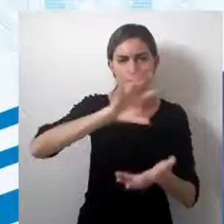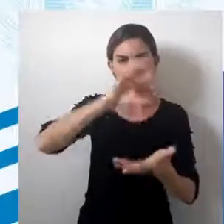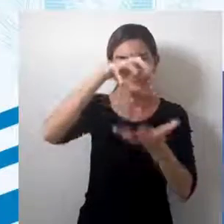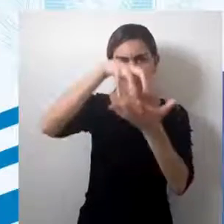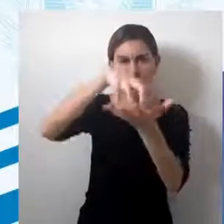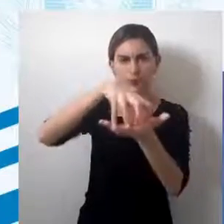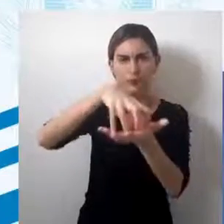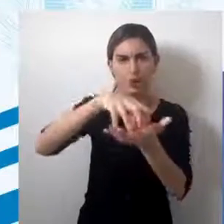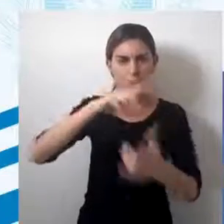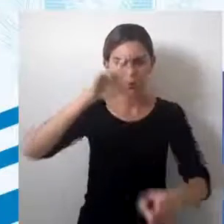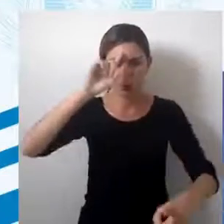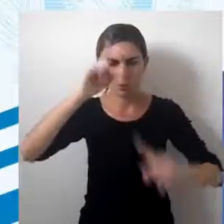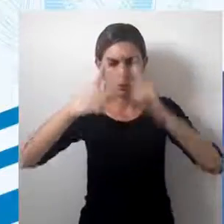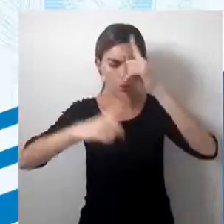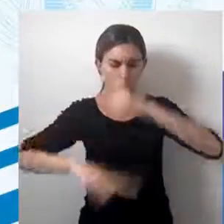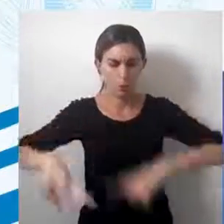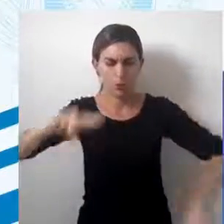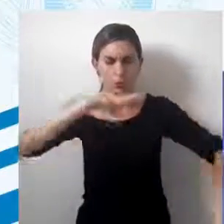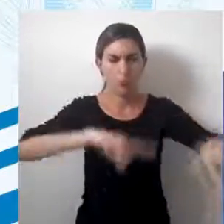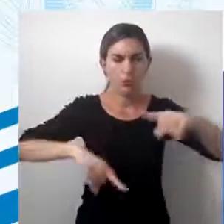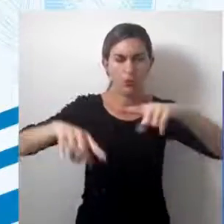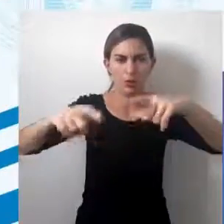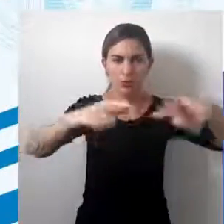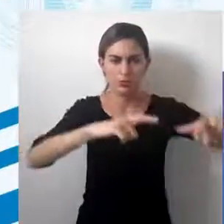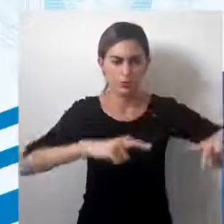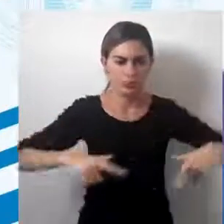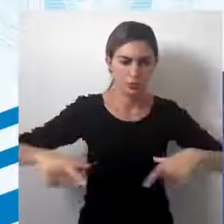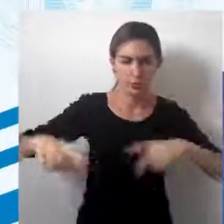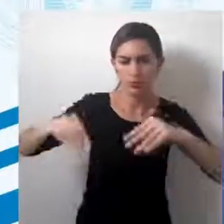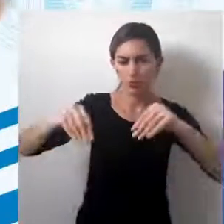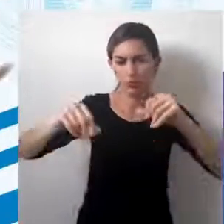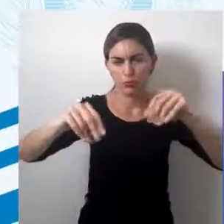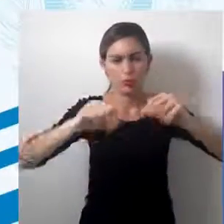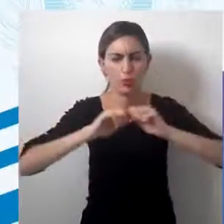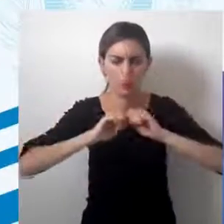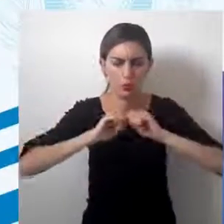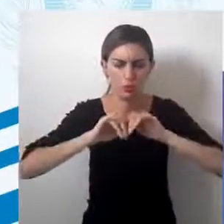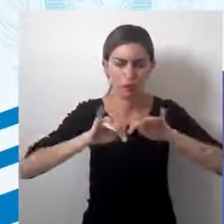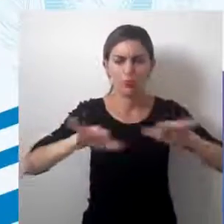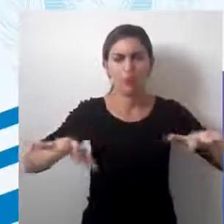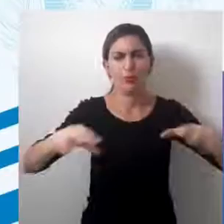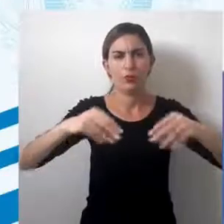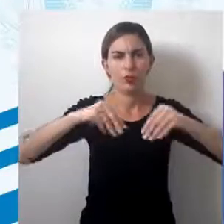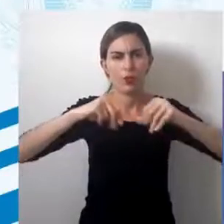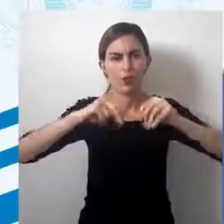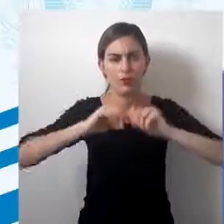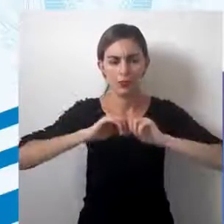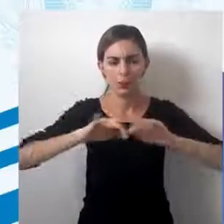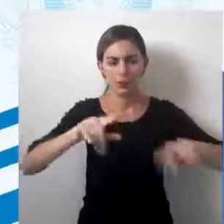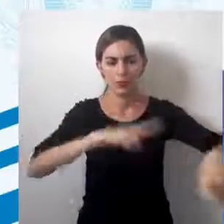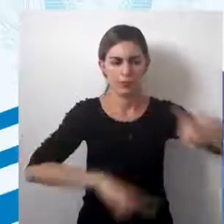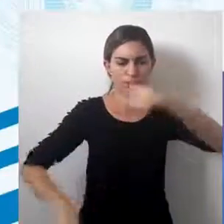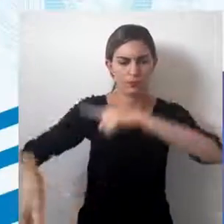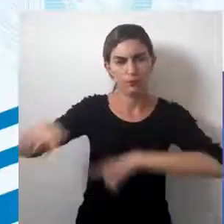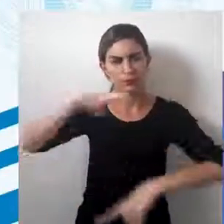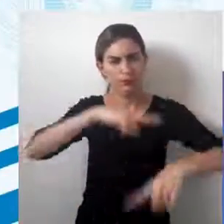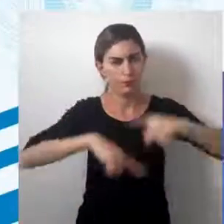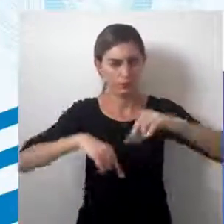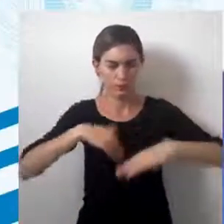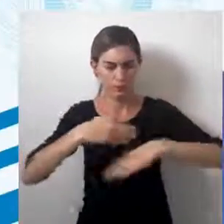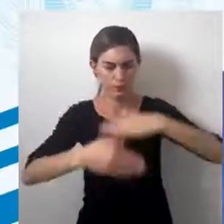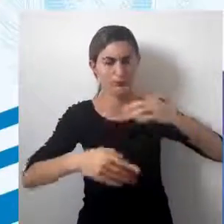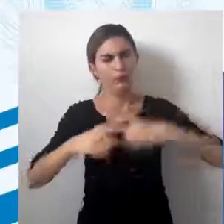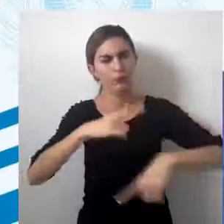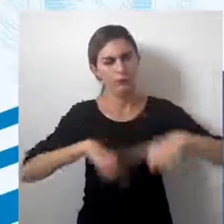no centro, que tinha esse domínio territorial e tinha esse processo de expansão territorial, dominando esse processo,